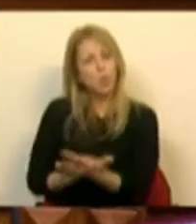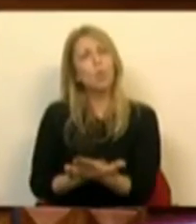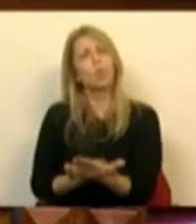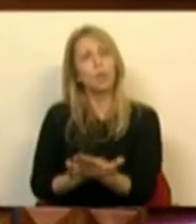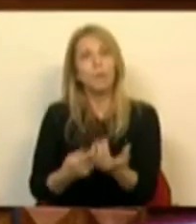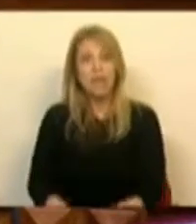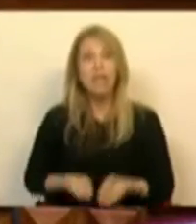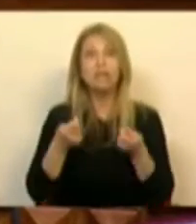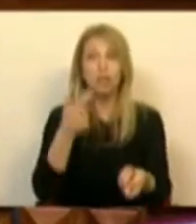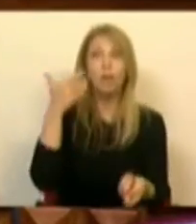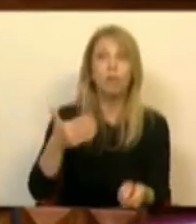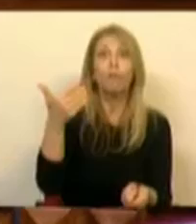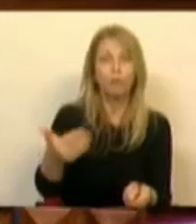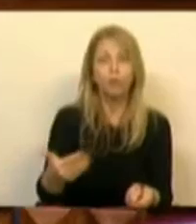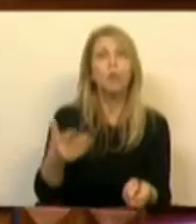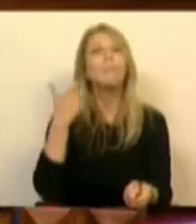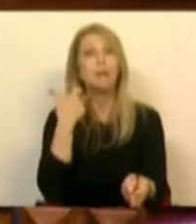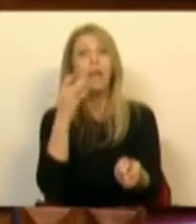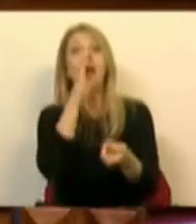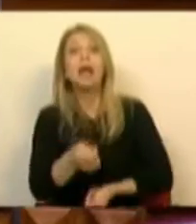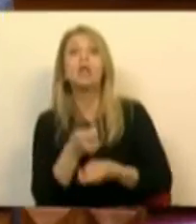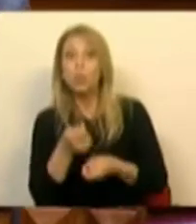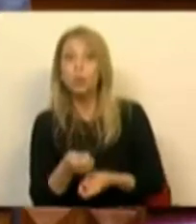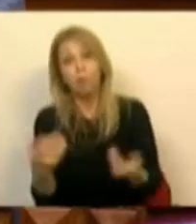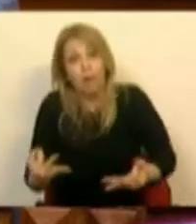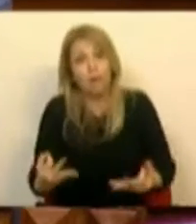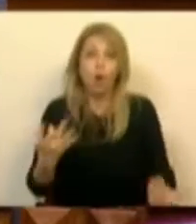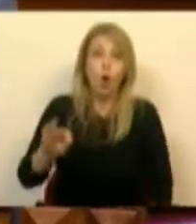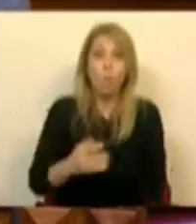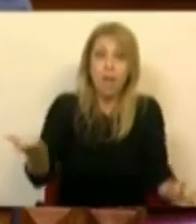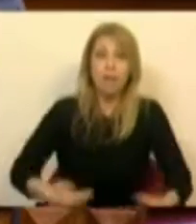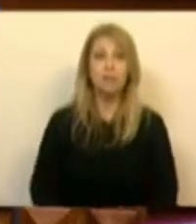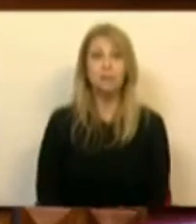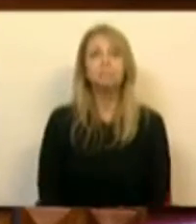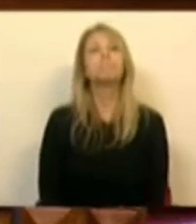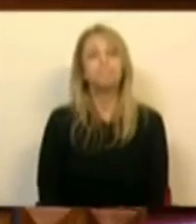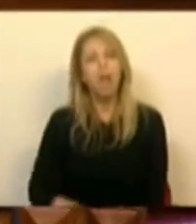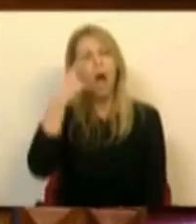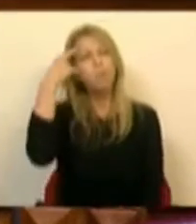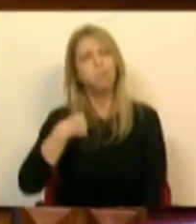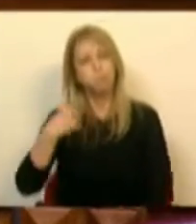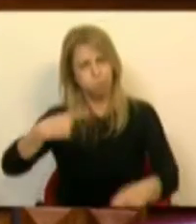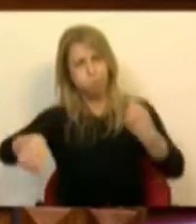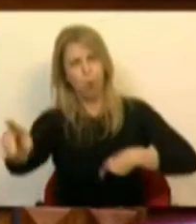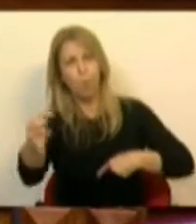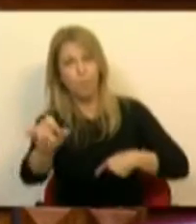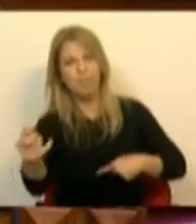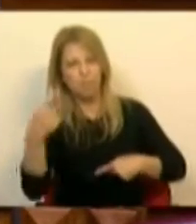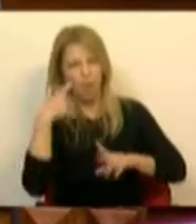para investimento para pequenos agricultores foi o Partido Socialista. Portanto, eu sei que é complicado para o PCP